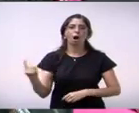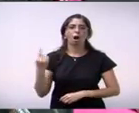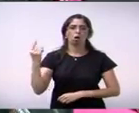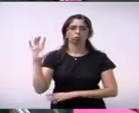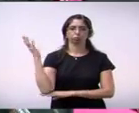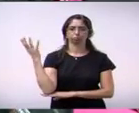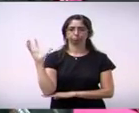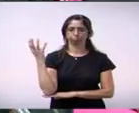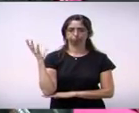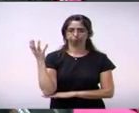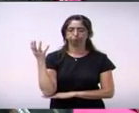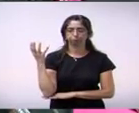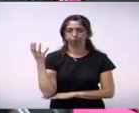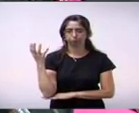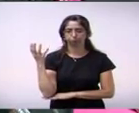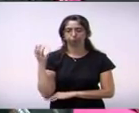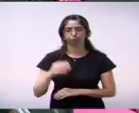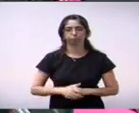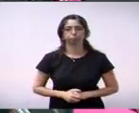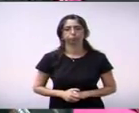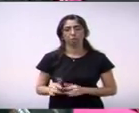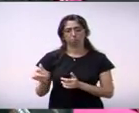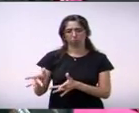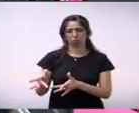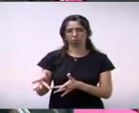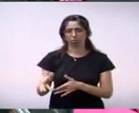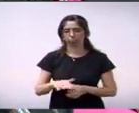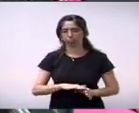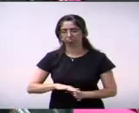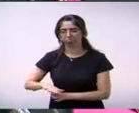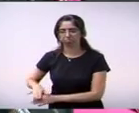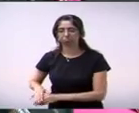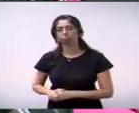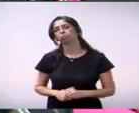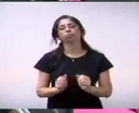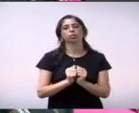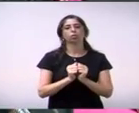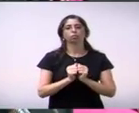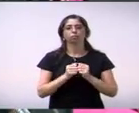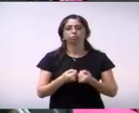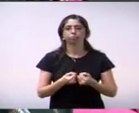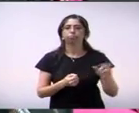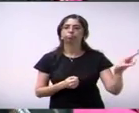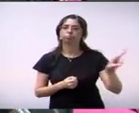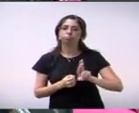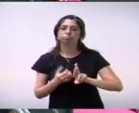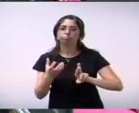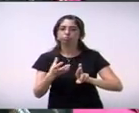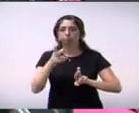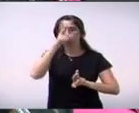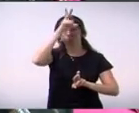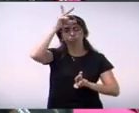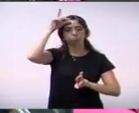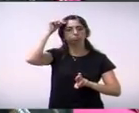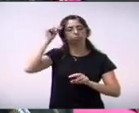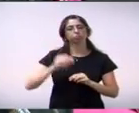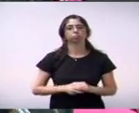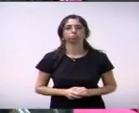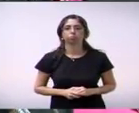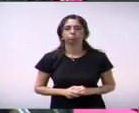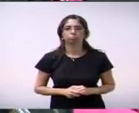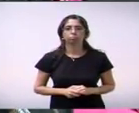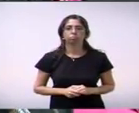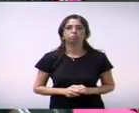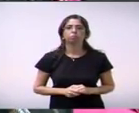Pinheiros. 155 do vereador Marquinho Feorella requer informações ao Executivo quanto à implantação de